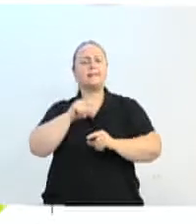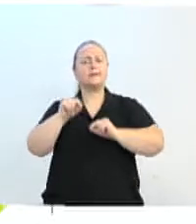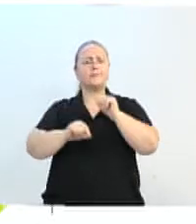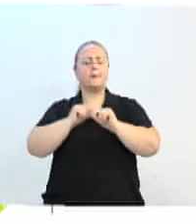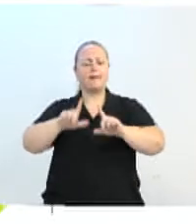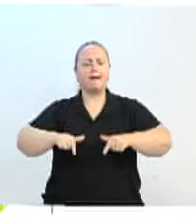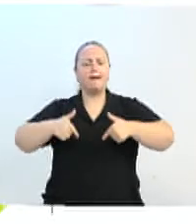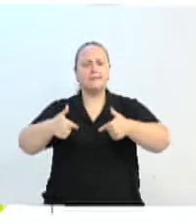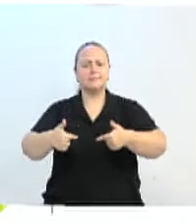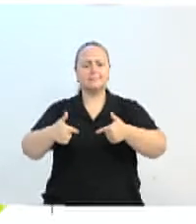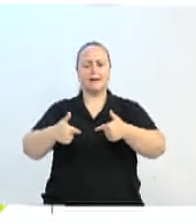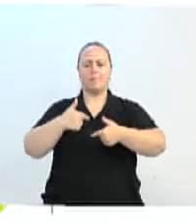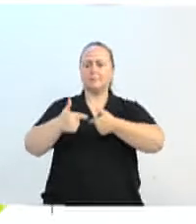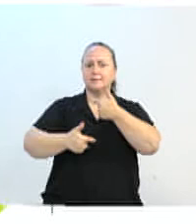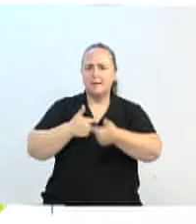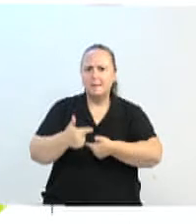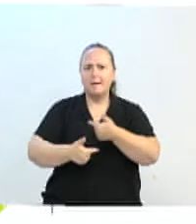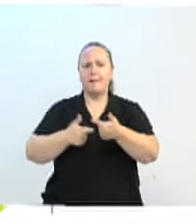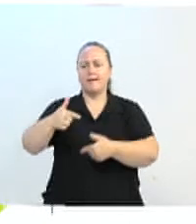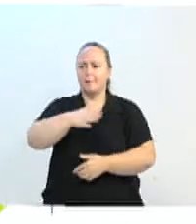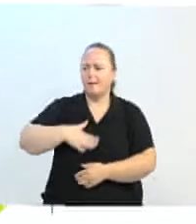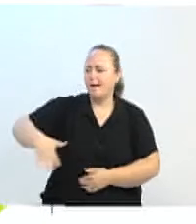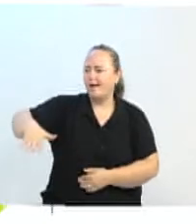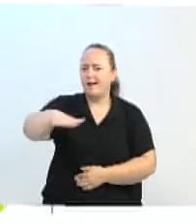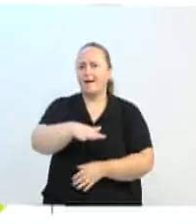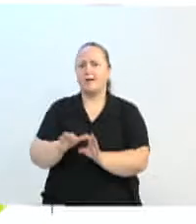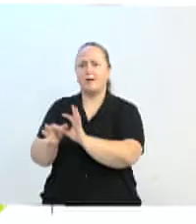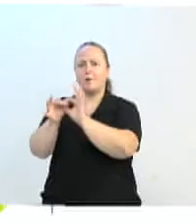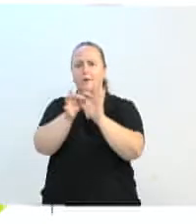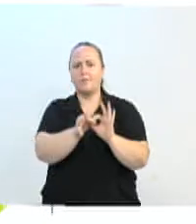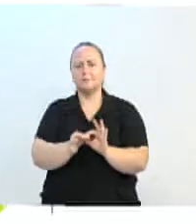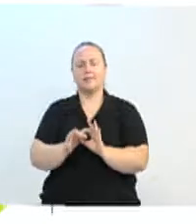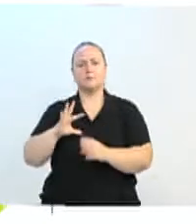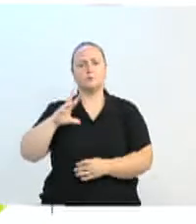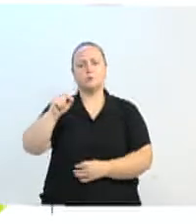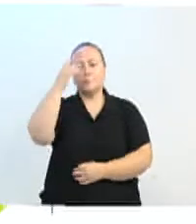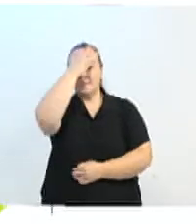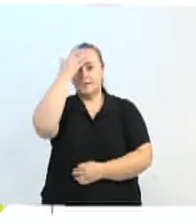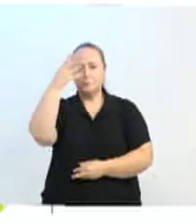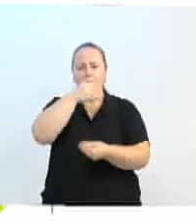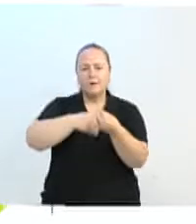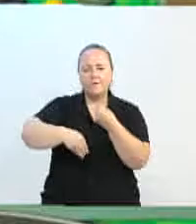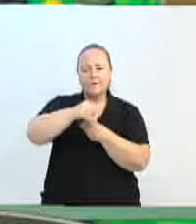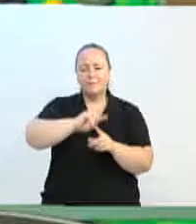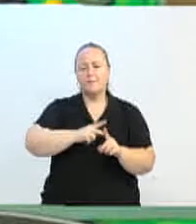desse prédio e em torno dele com todos os atores da inovação da região.